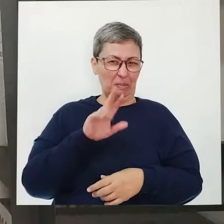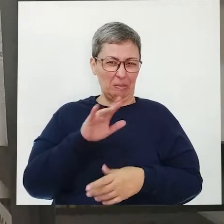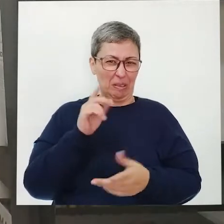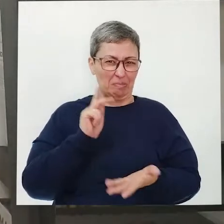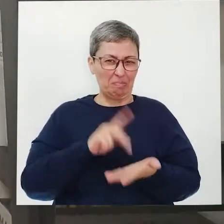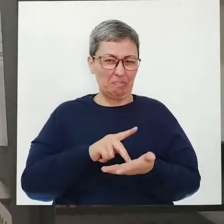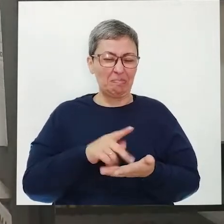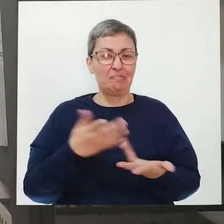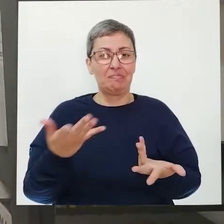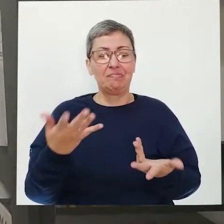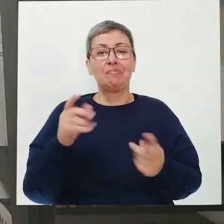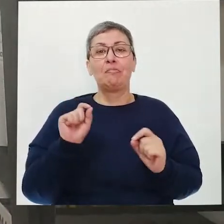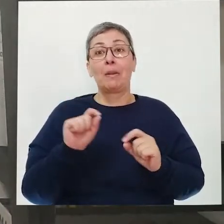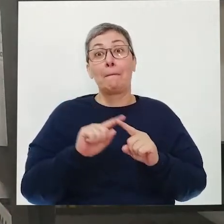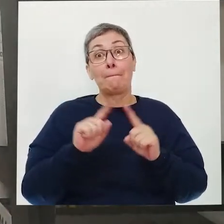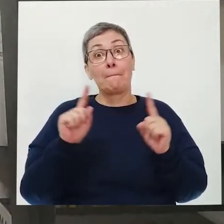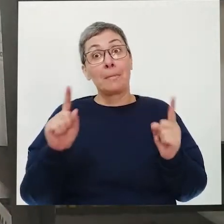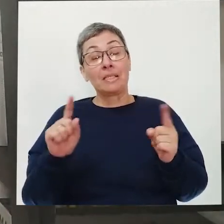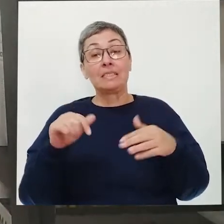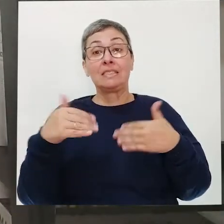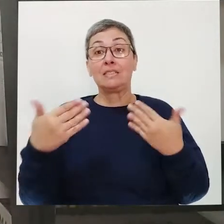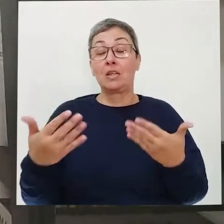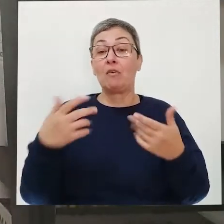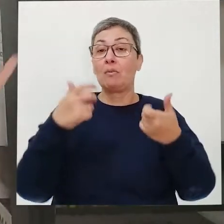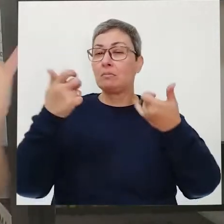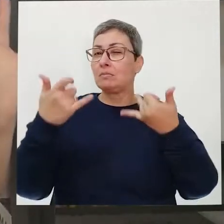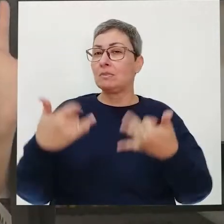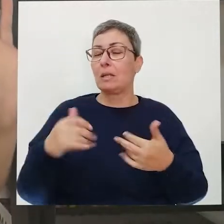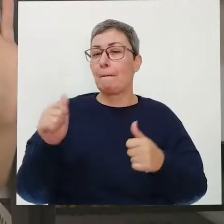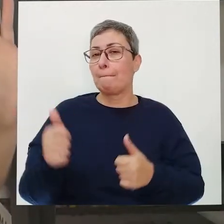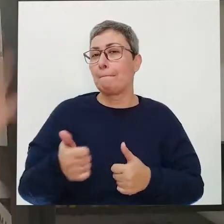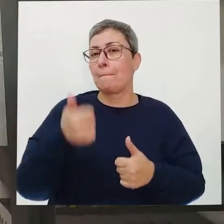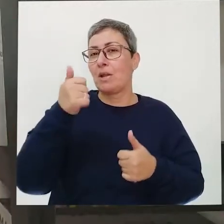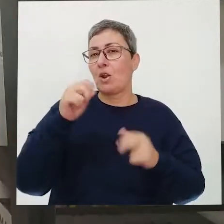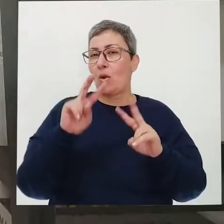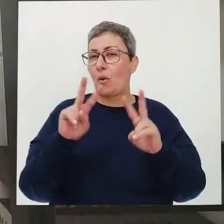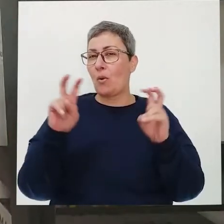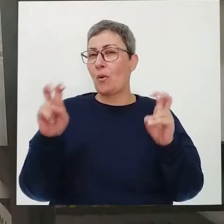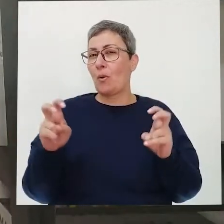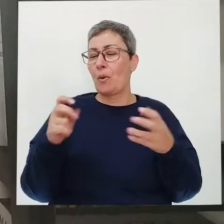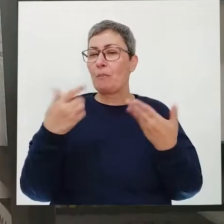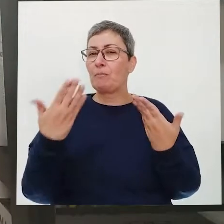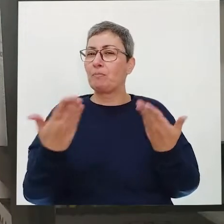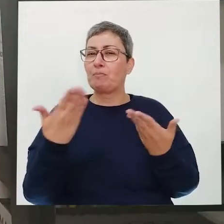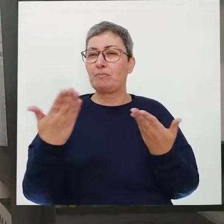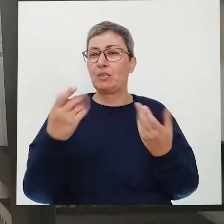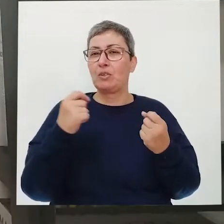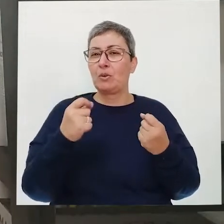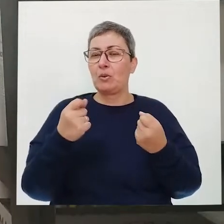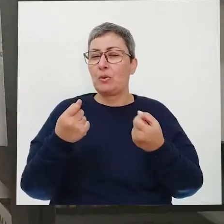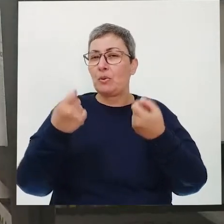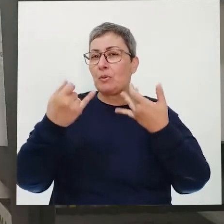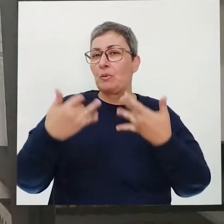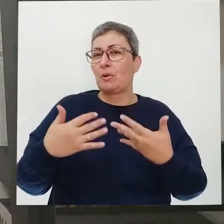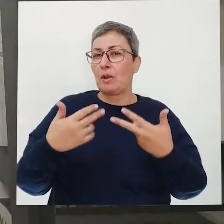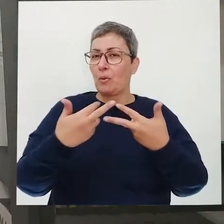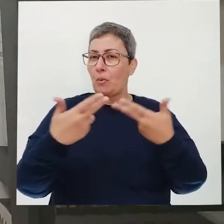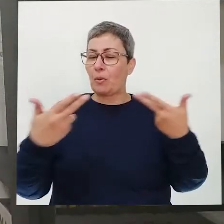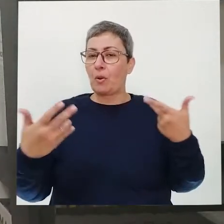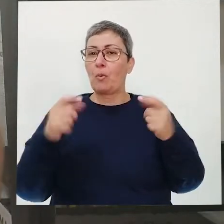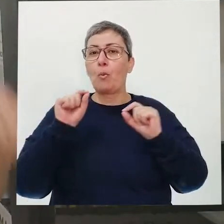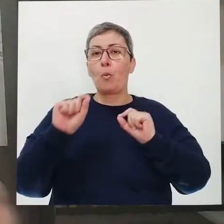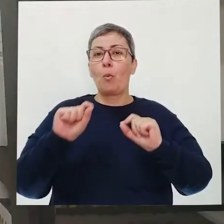não é verdade? É. Mas, então, vamos conversar um pouquinho melhor sobre esse assunto aí para a gente esclarecer algumas coisas.